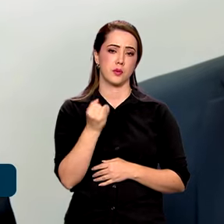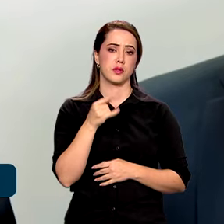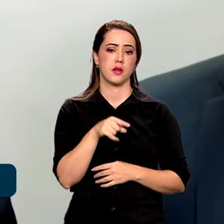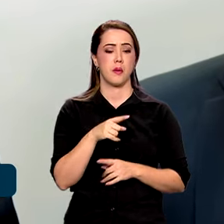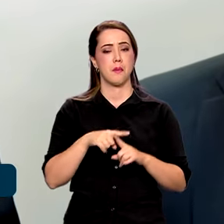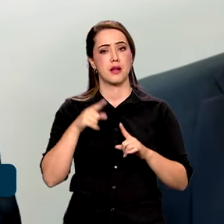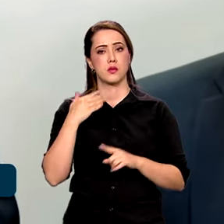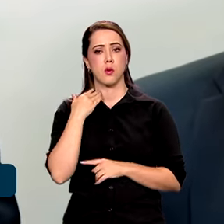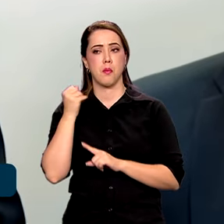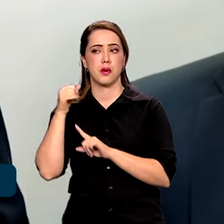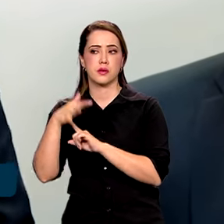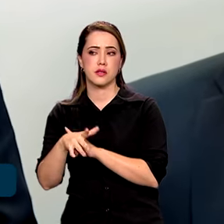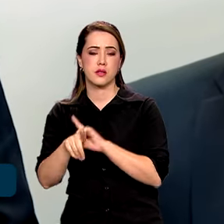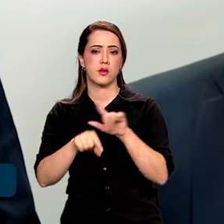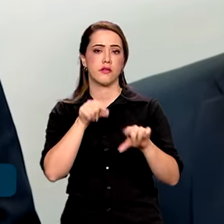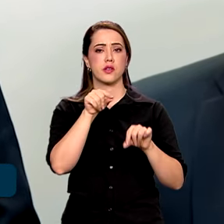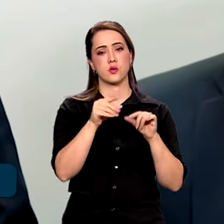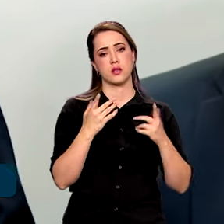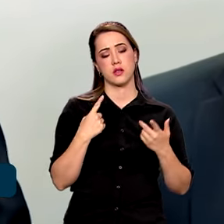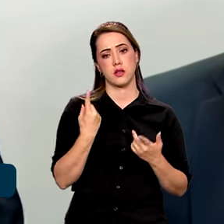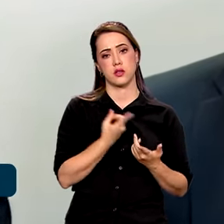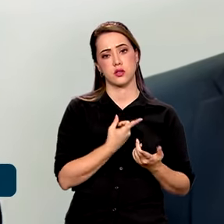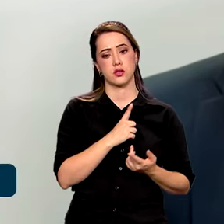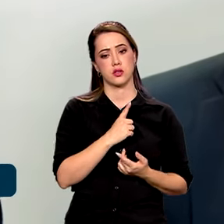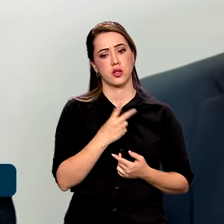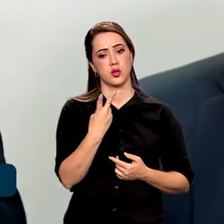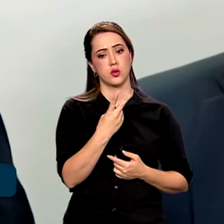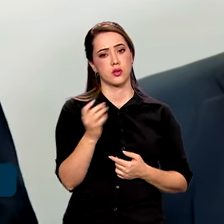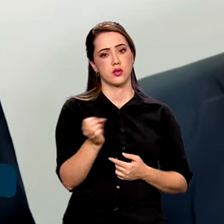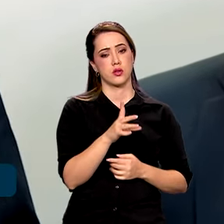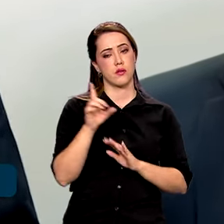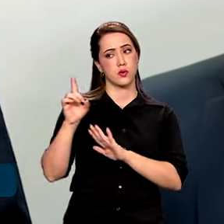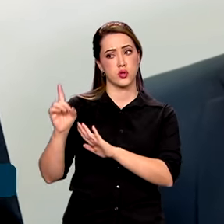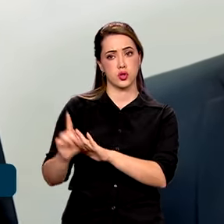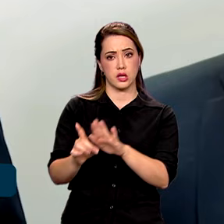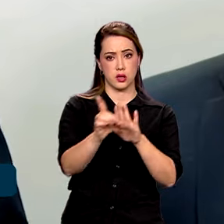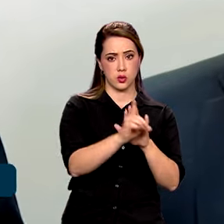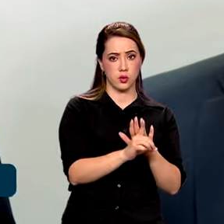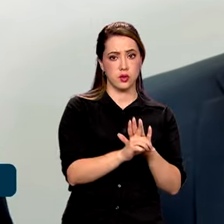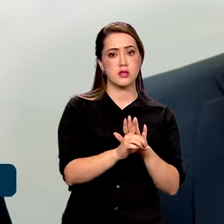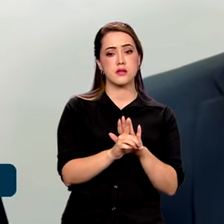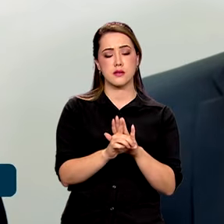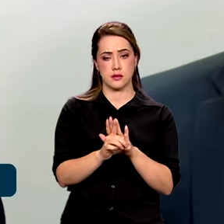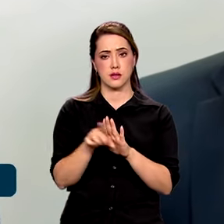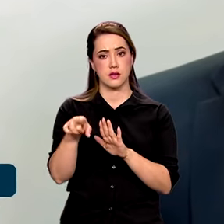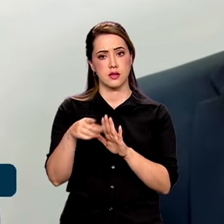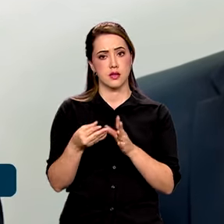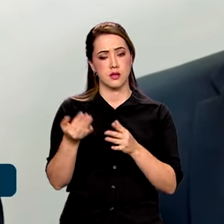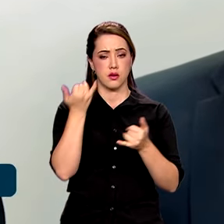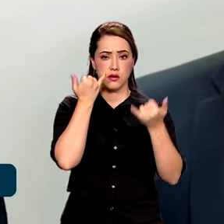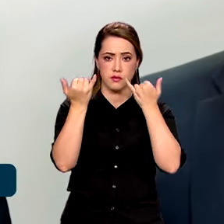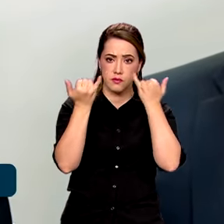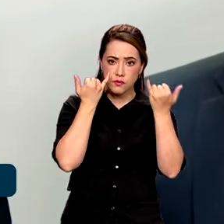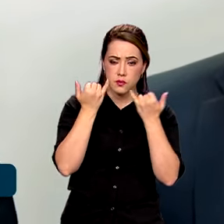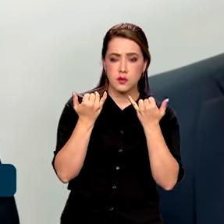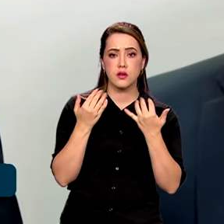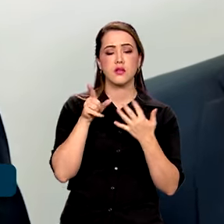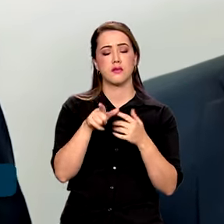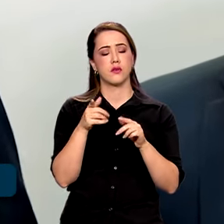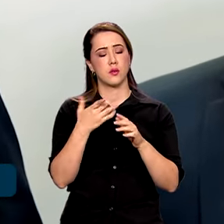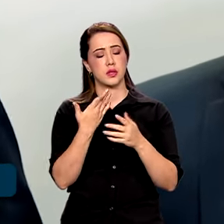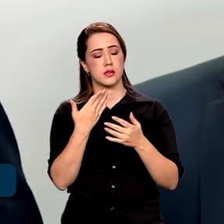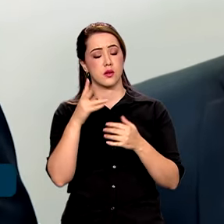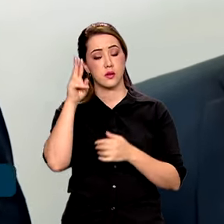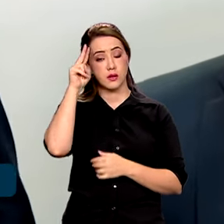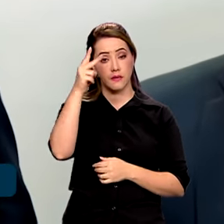o Banco Central. Nós temos agora dois novos diretores que estão levando informações, percepções,